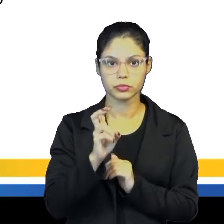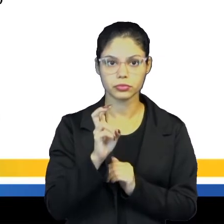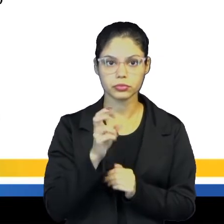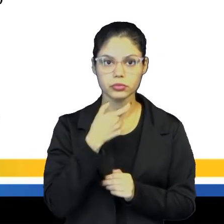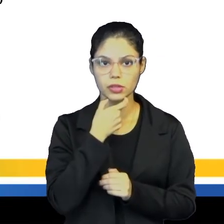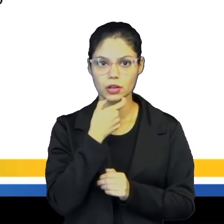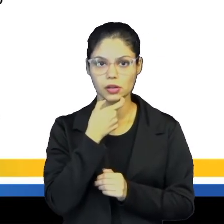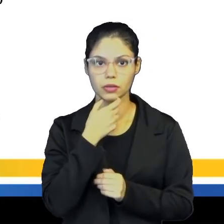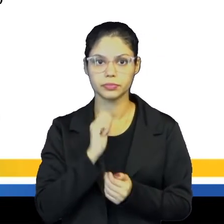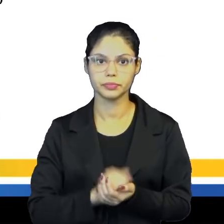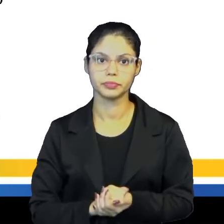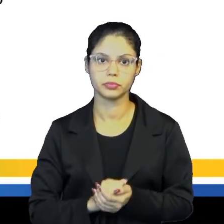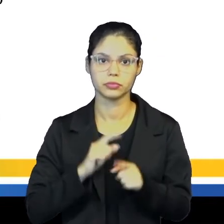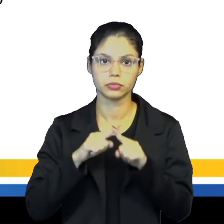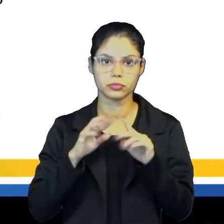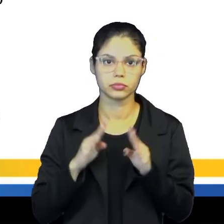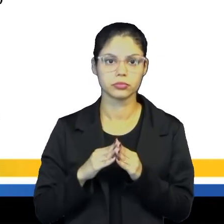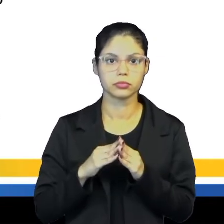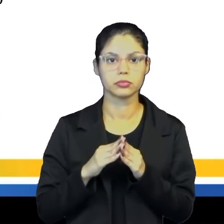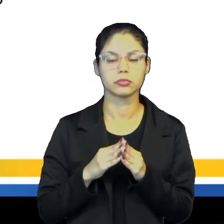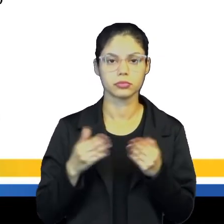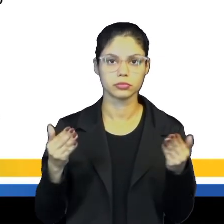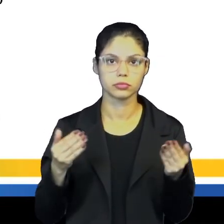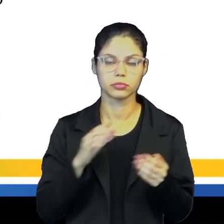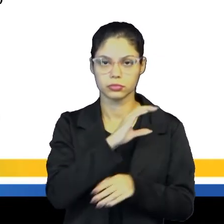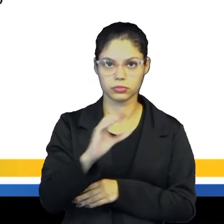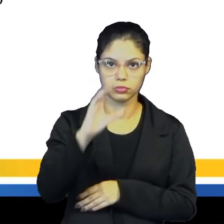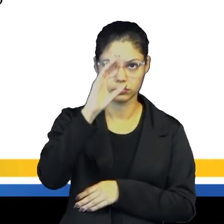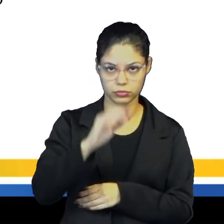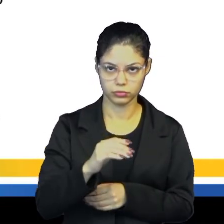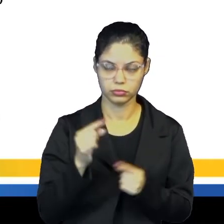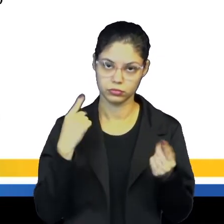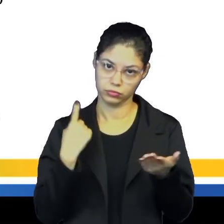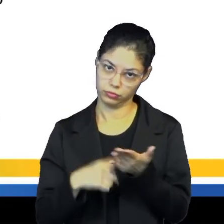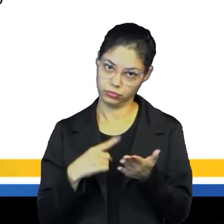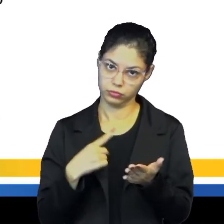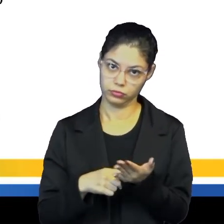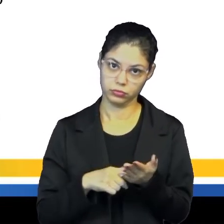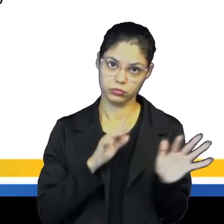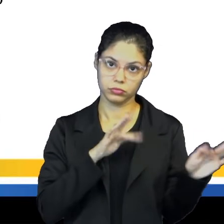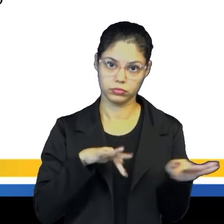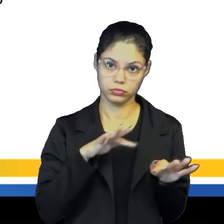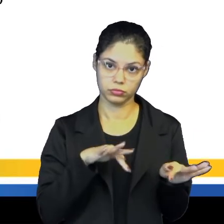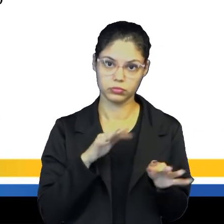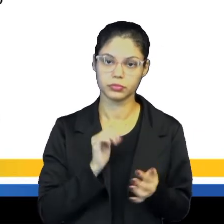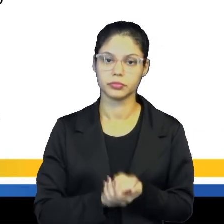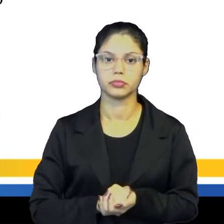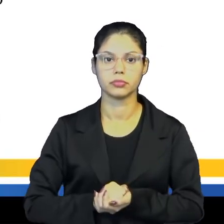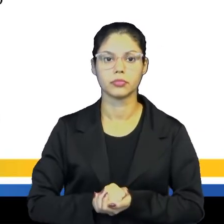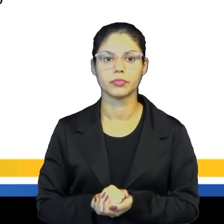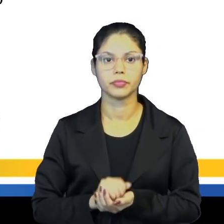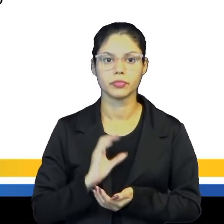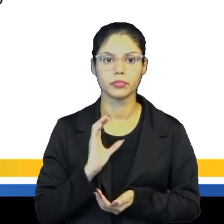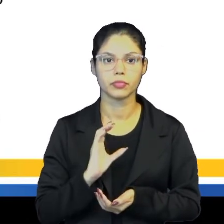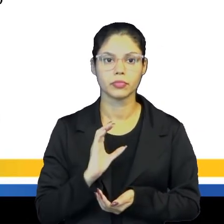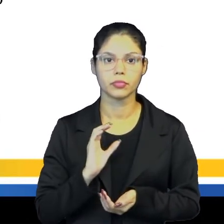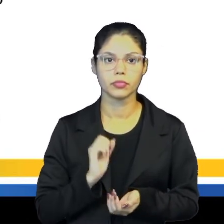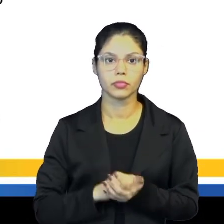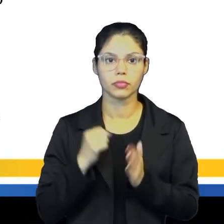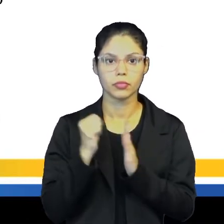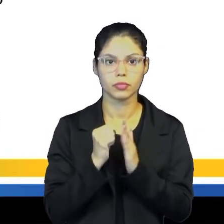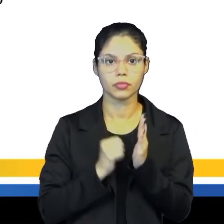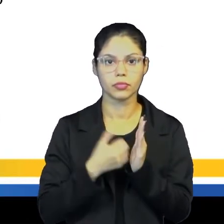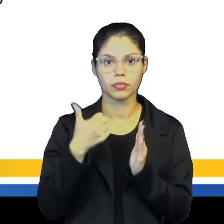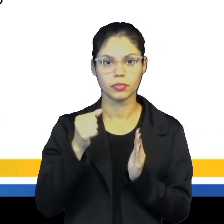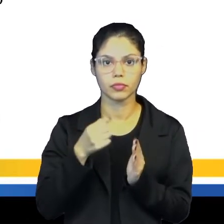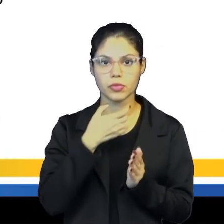na Inglaterra, no qual a Igreja Católica atuava em total acordo com a nobreza feudal. Letra C, do século